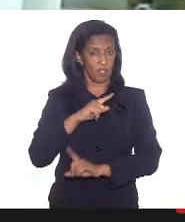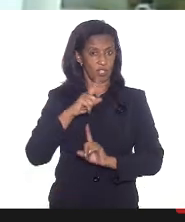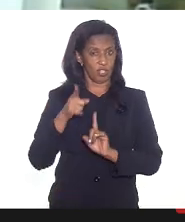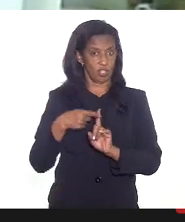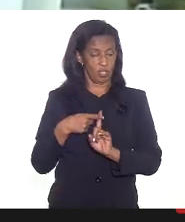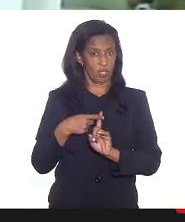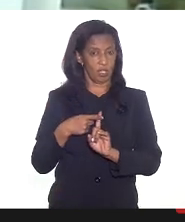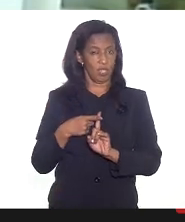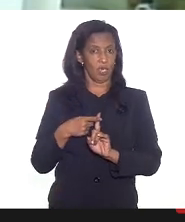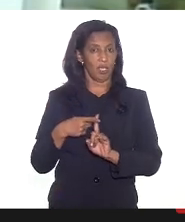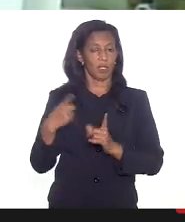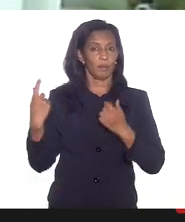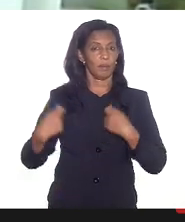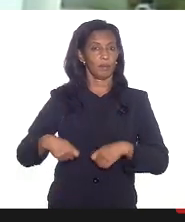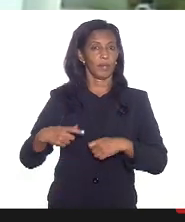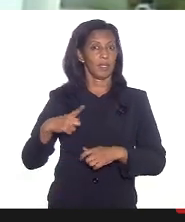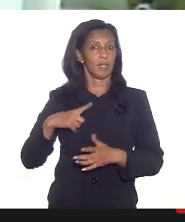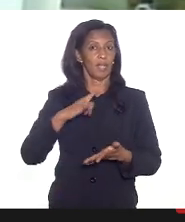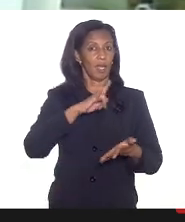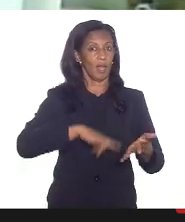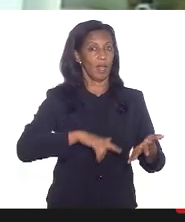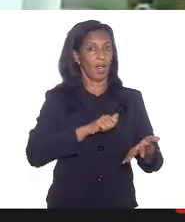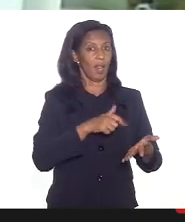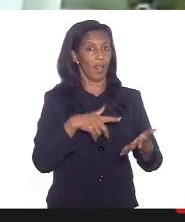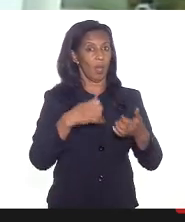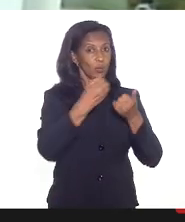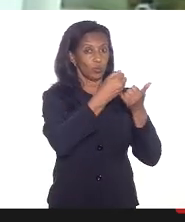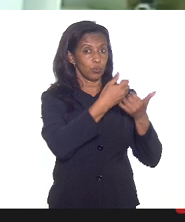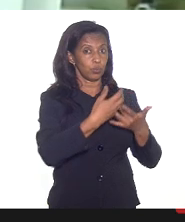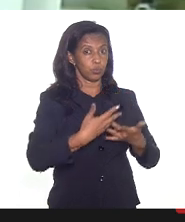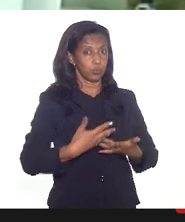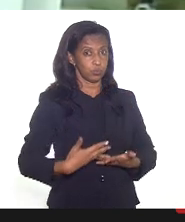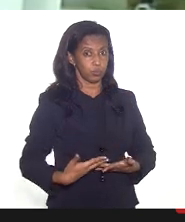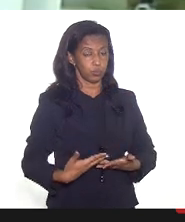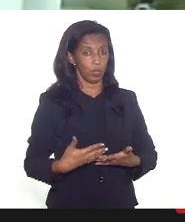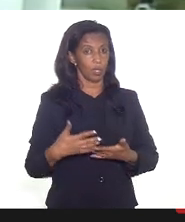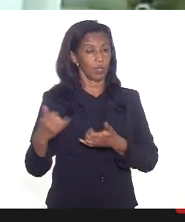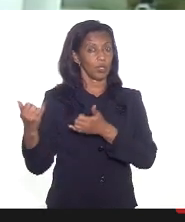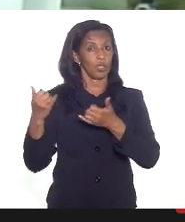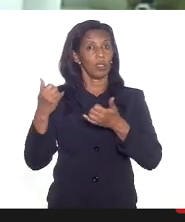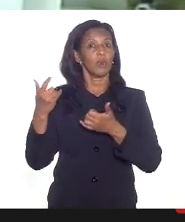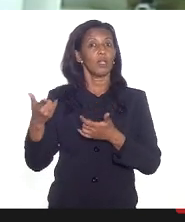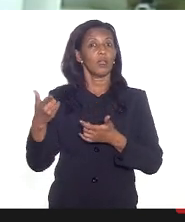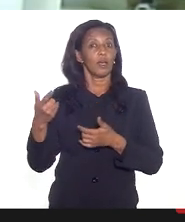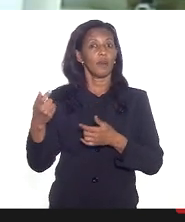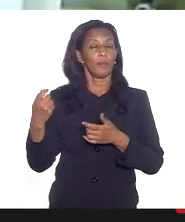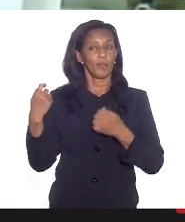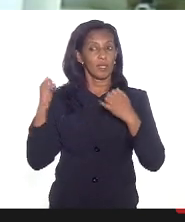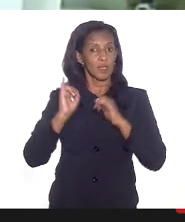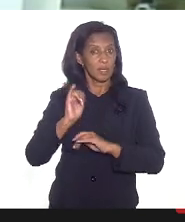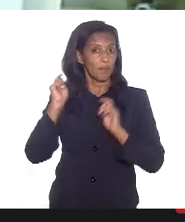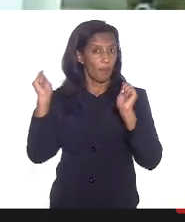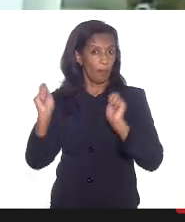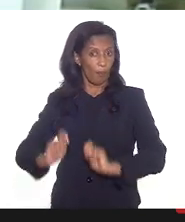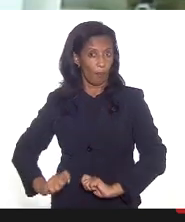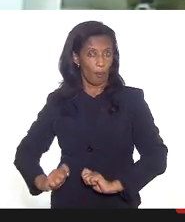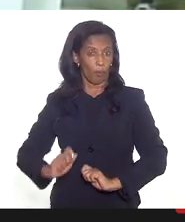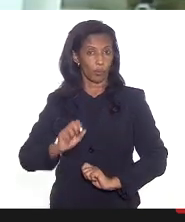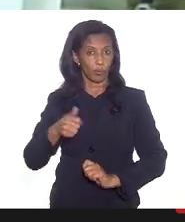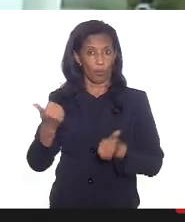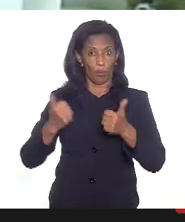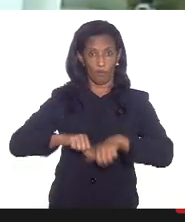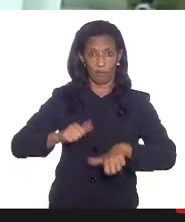gestantes e coercas é necessário laudo médico detalhado justificando a recomendação e